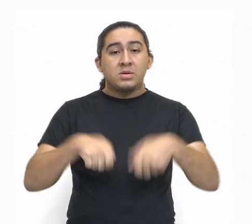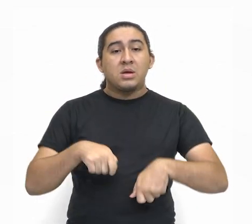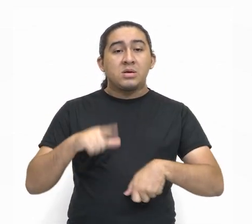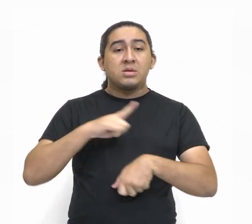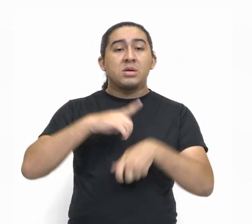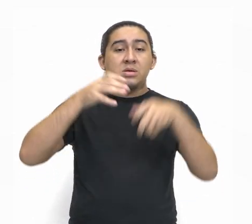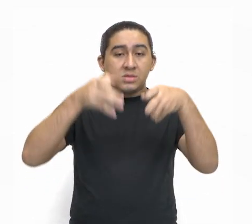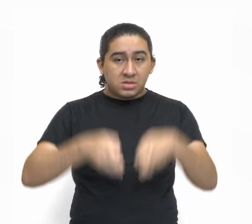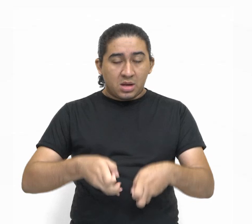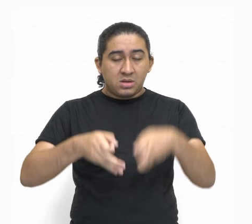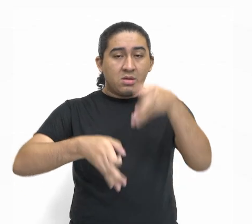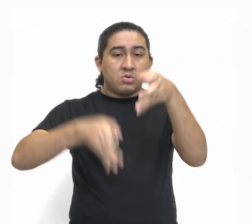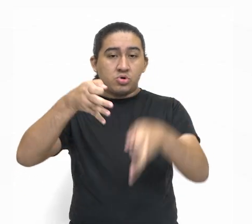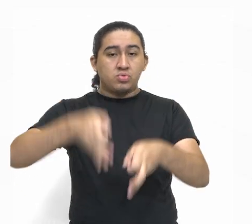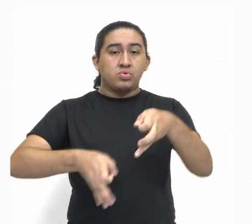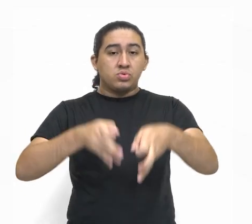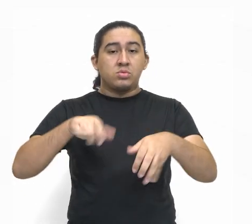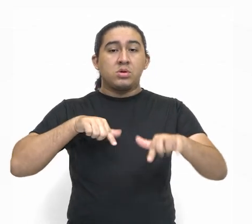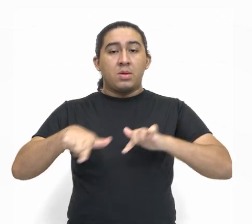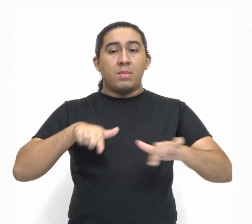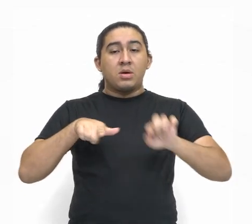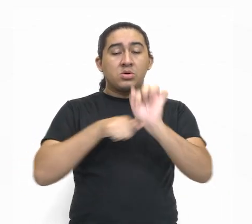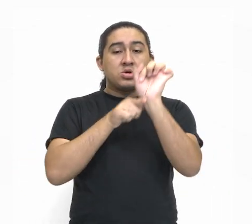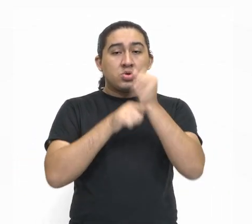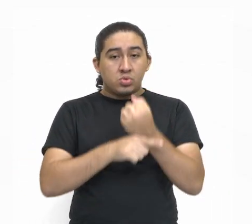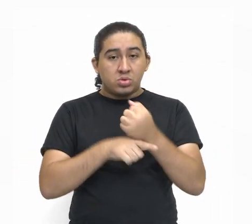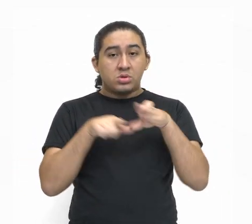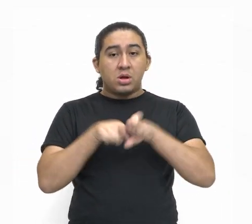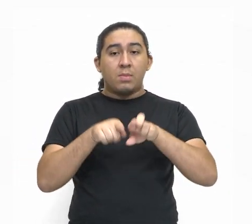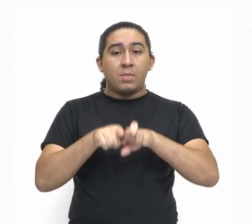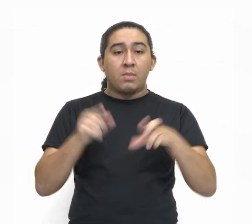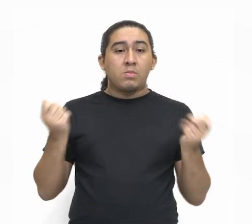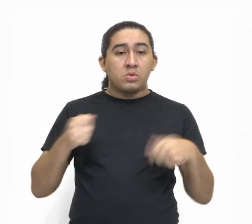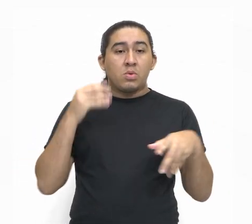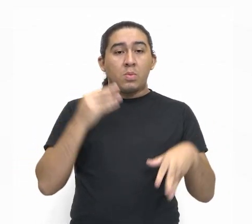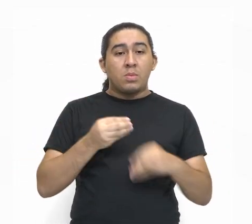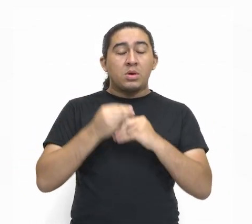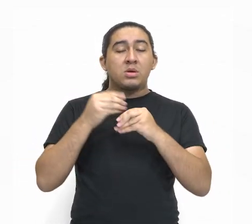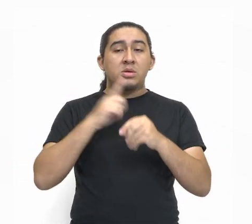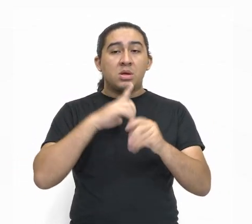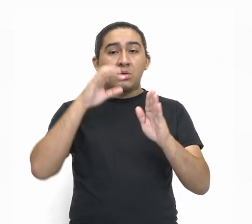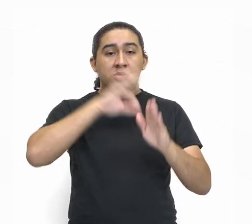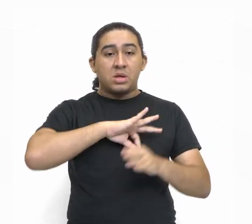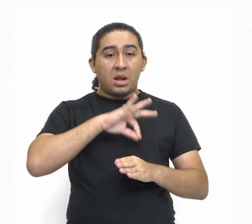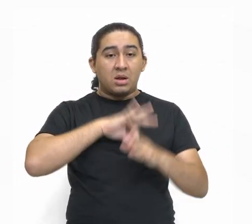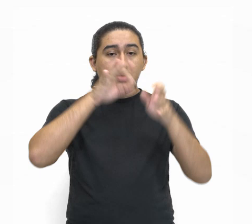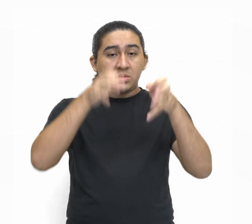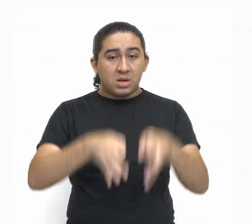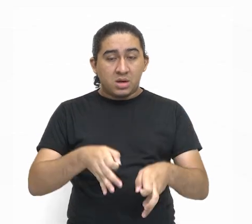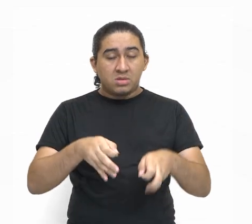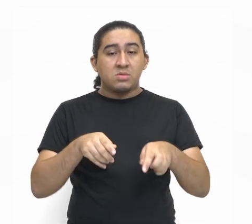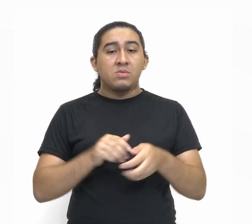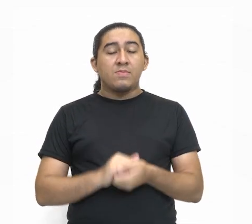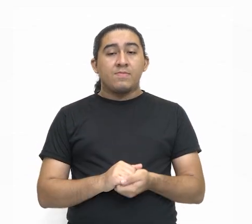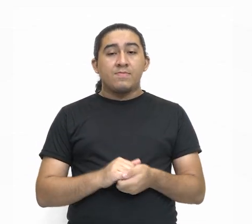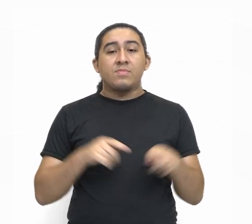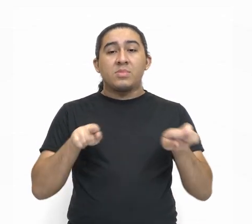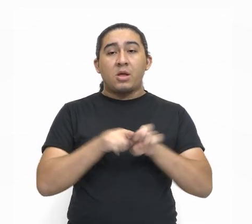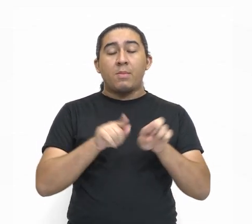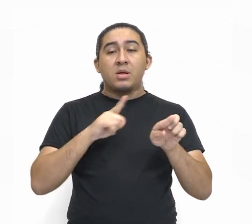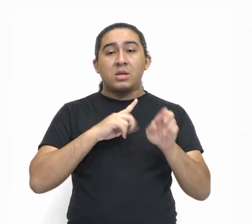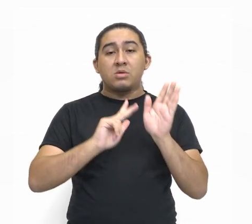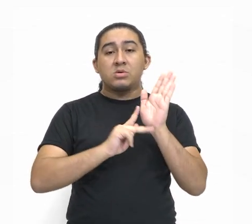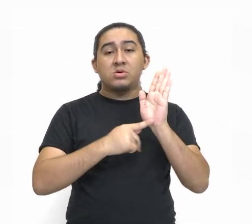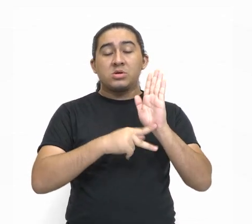justo e seguro, incluindo direito a um salário justo, a sindicalização